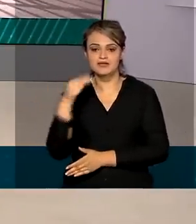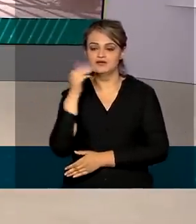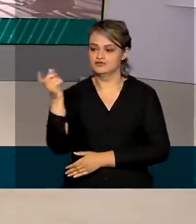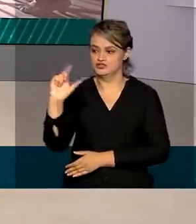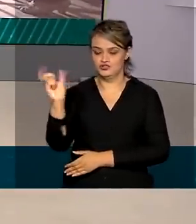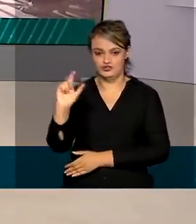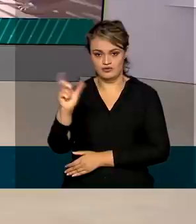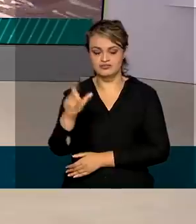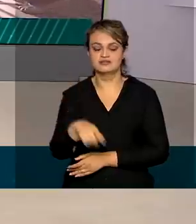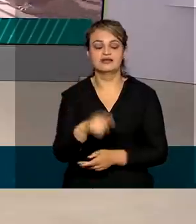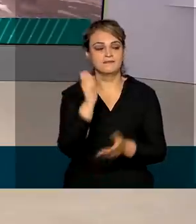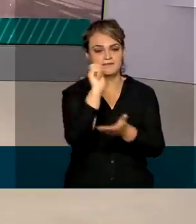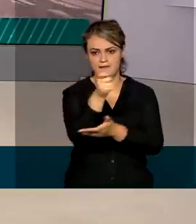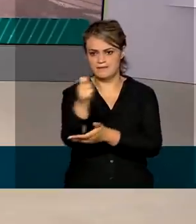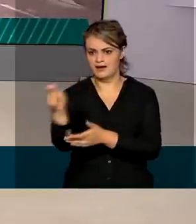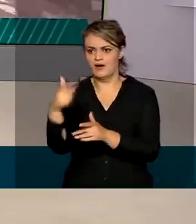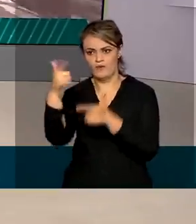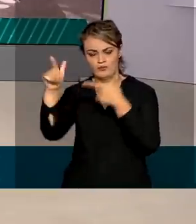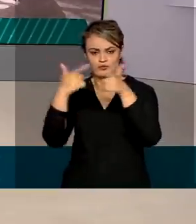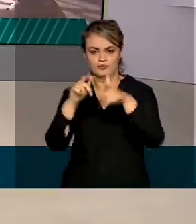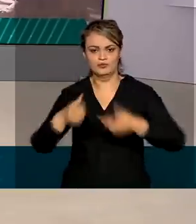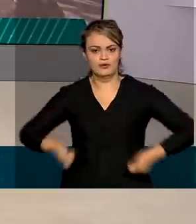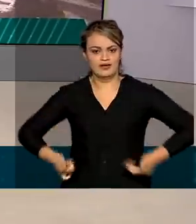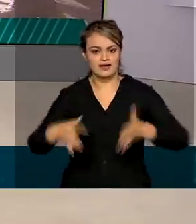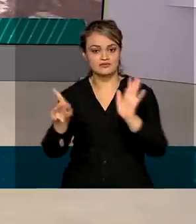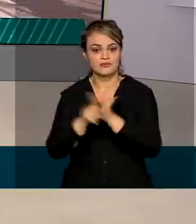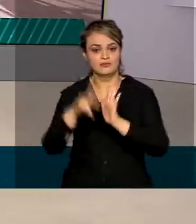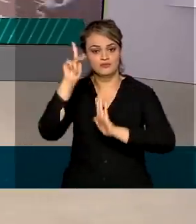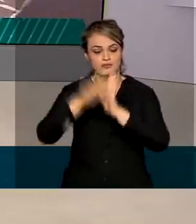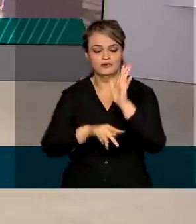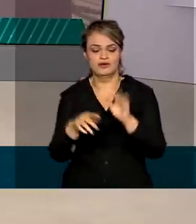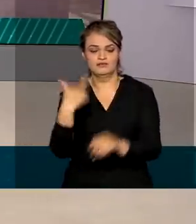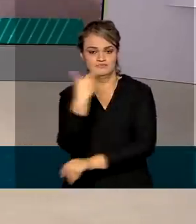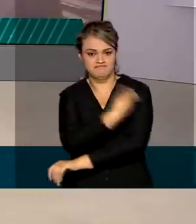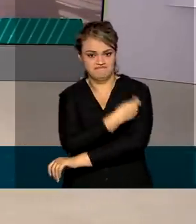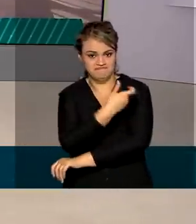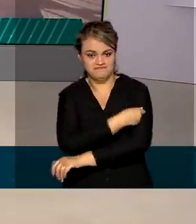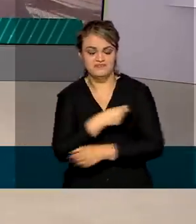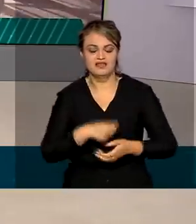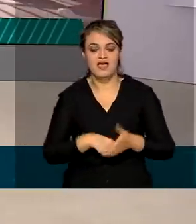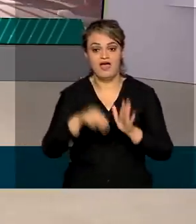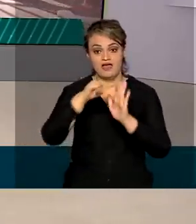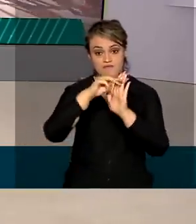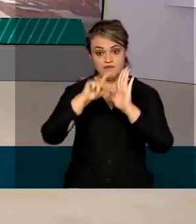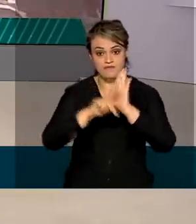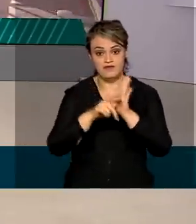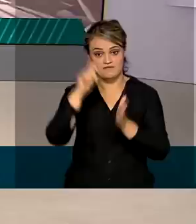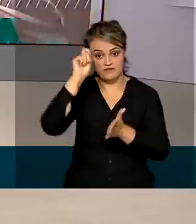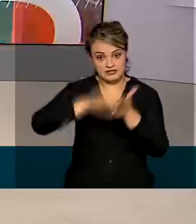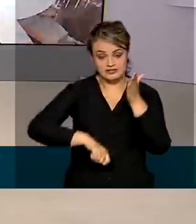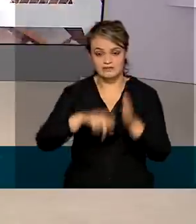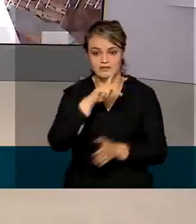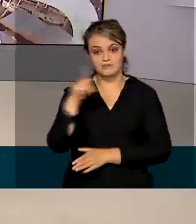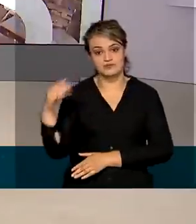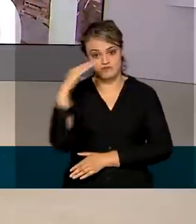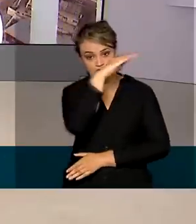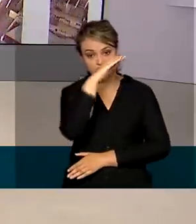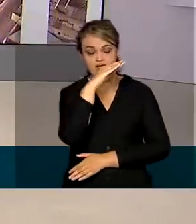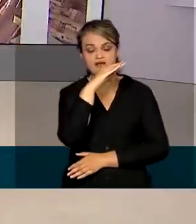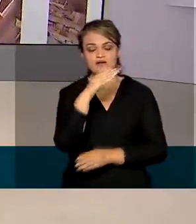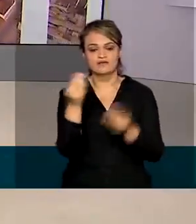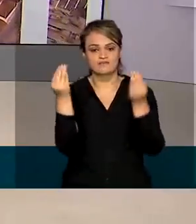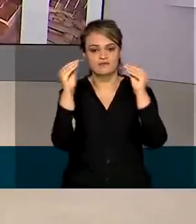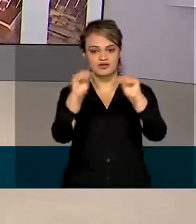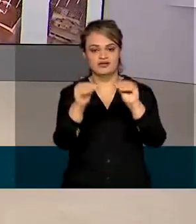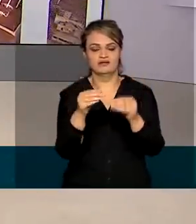vacinas e para pagar outras despesas do programa de imunização. A medida provisória foi assinada pelo presidente Jair Bolsonaro e